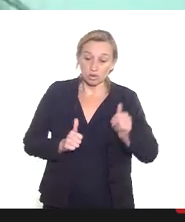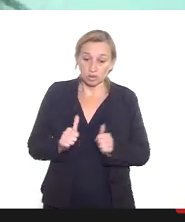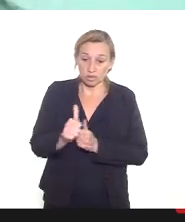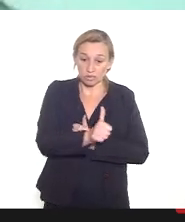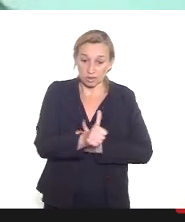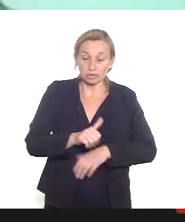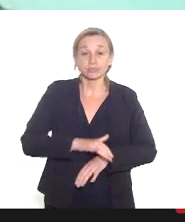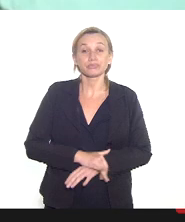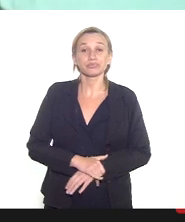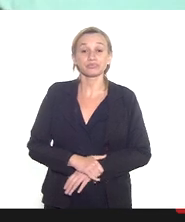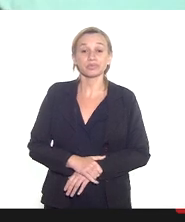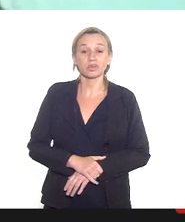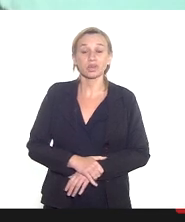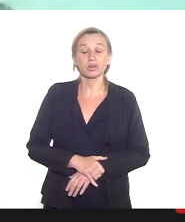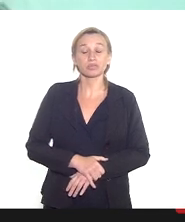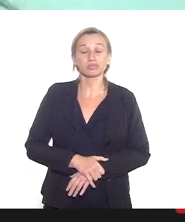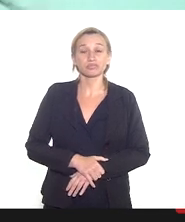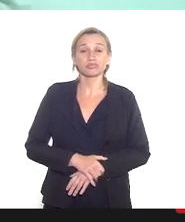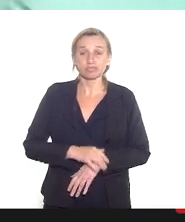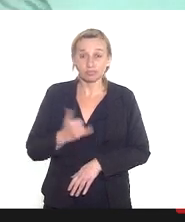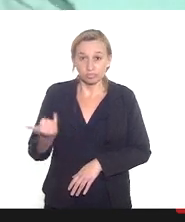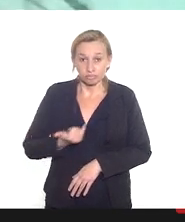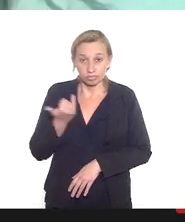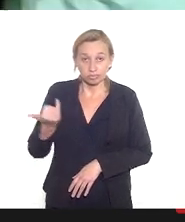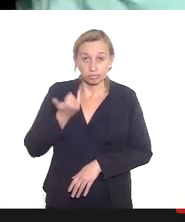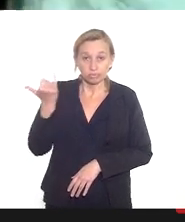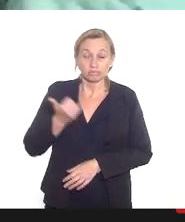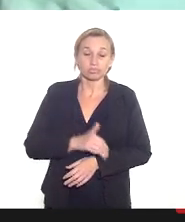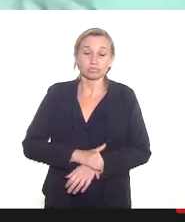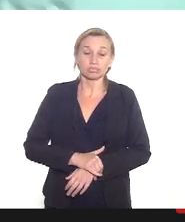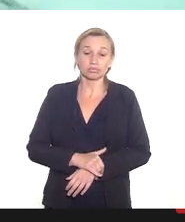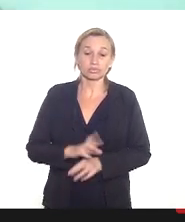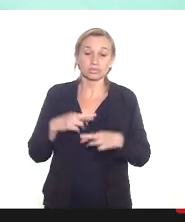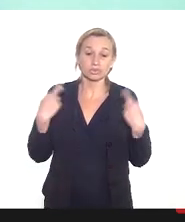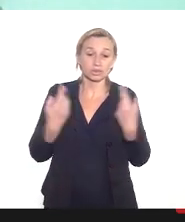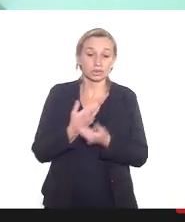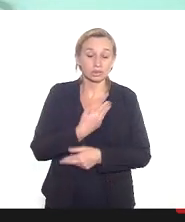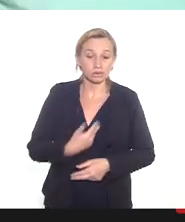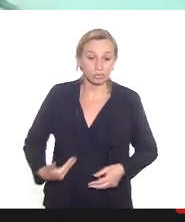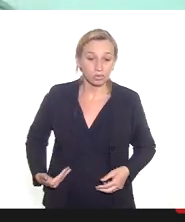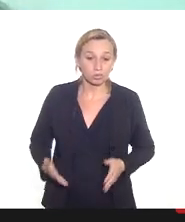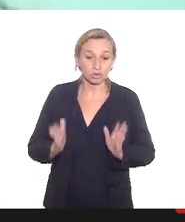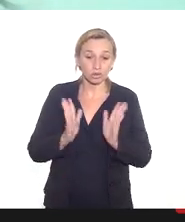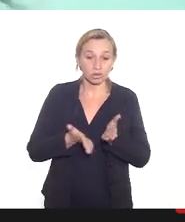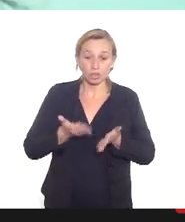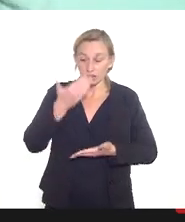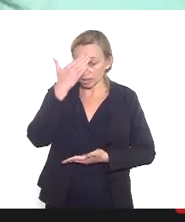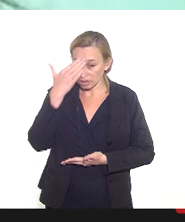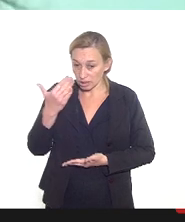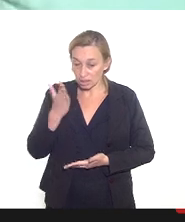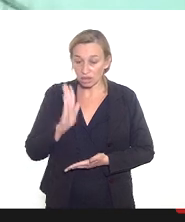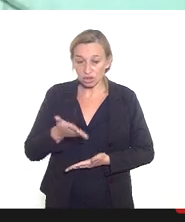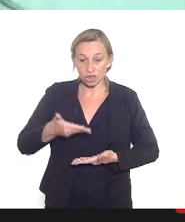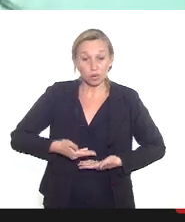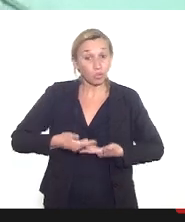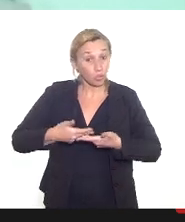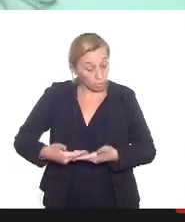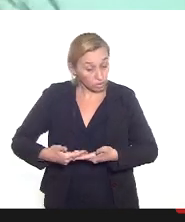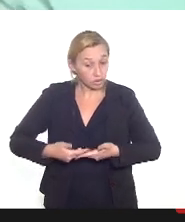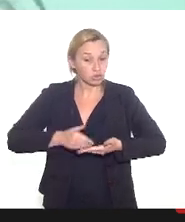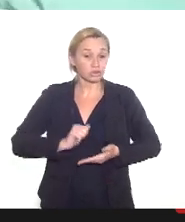é extremamente importante essa audiência pública de hoje eu gostaria de agradecer o convite